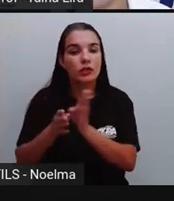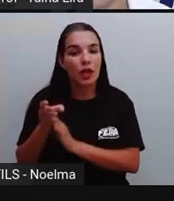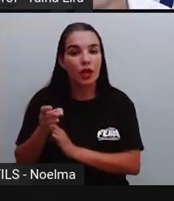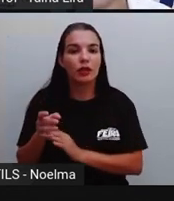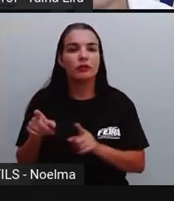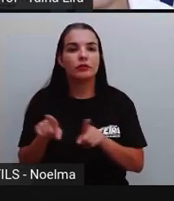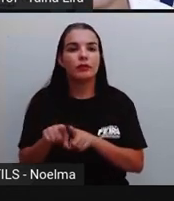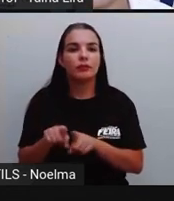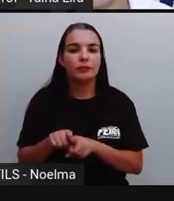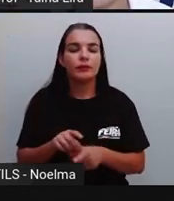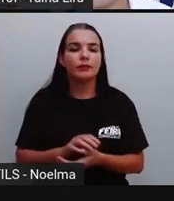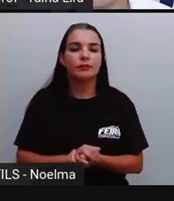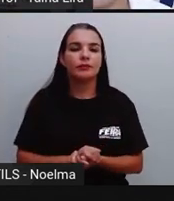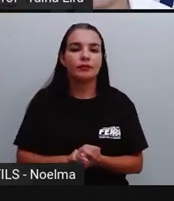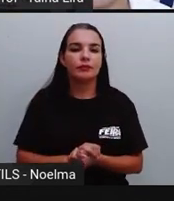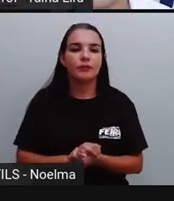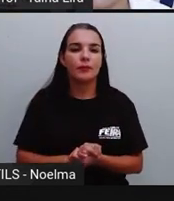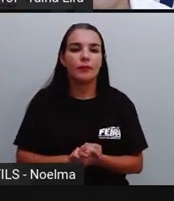tá bom?